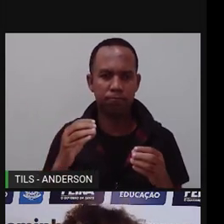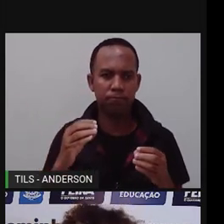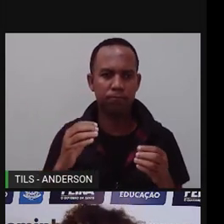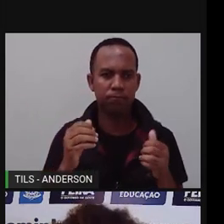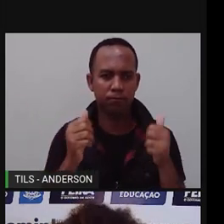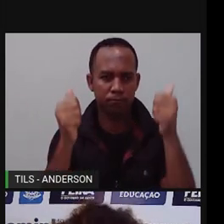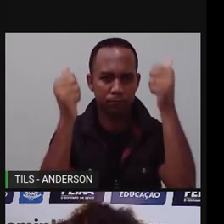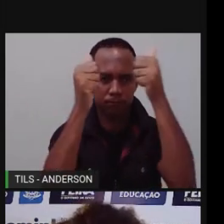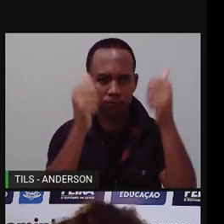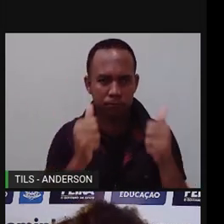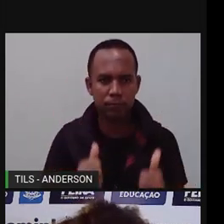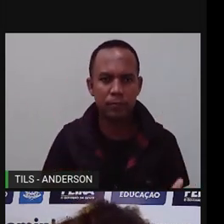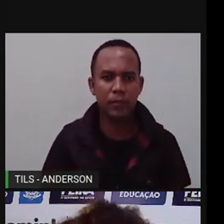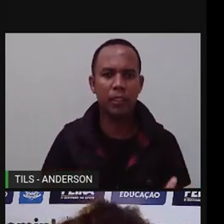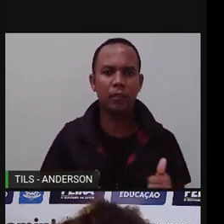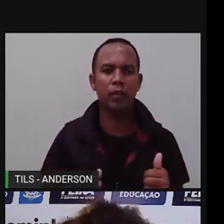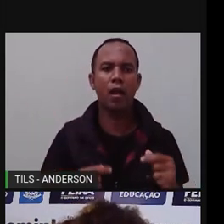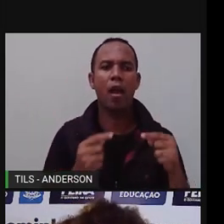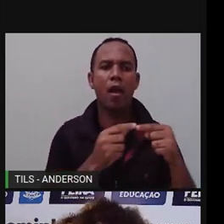verdade,